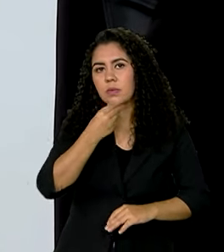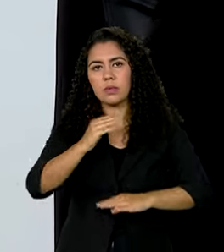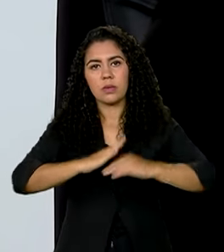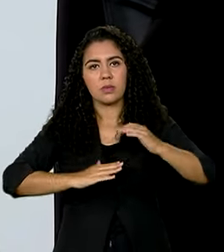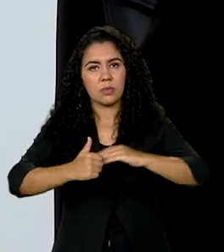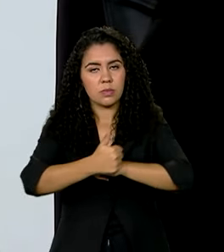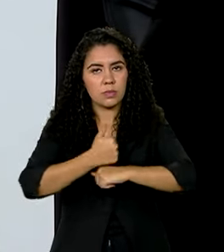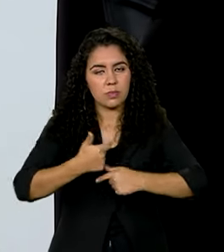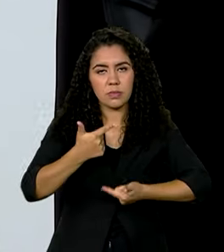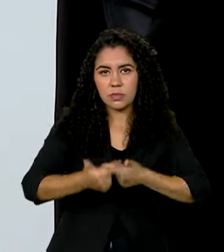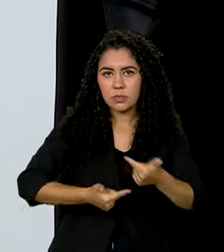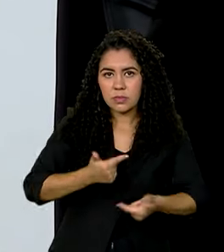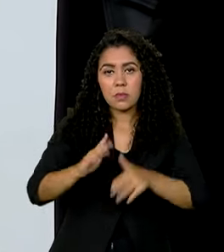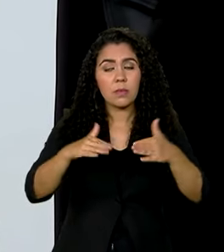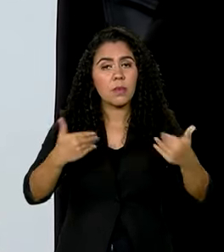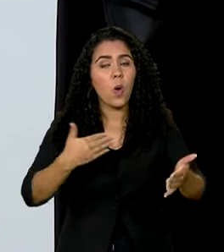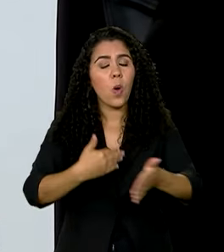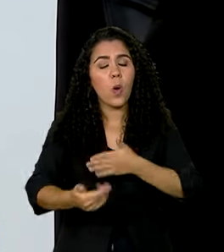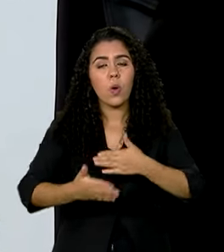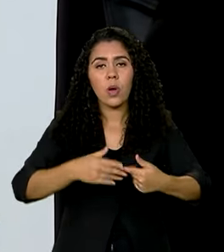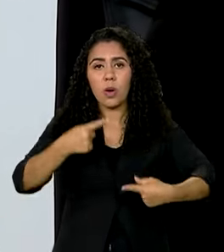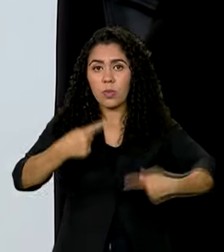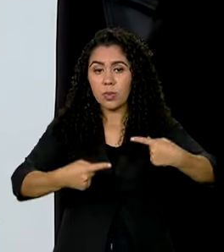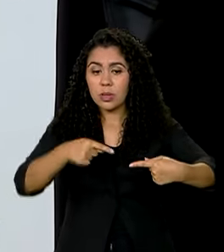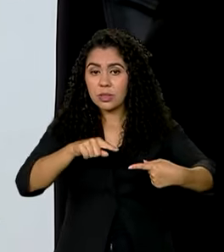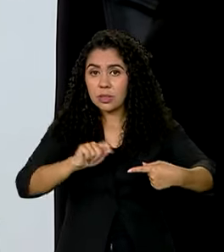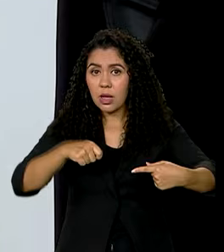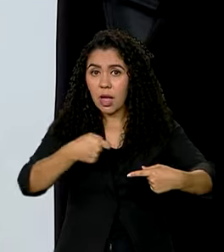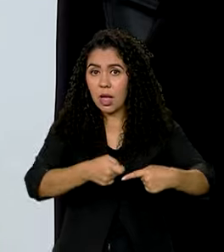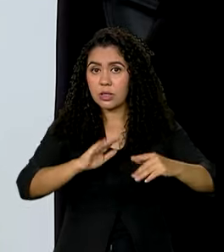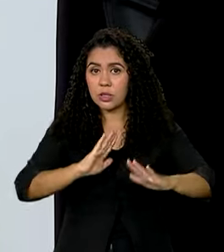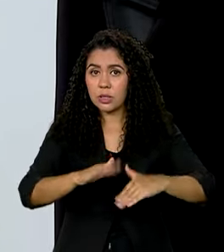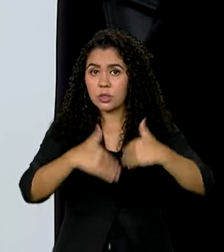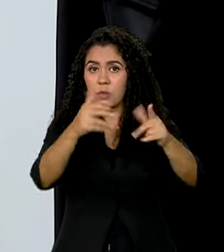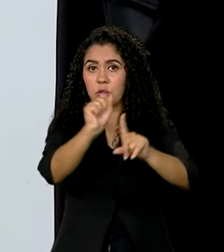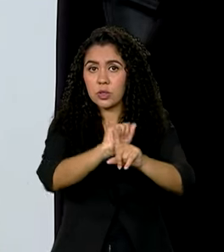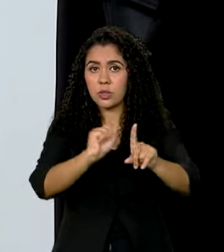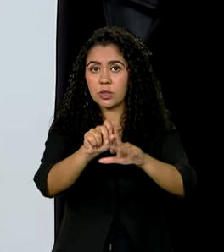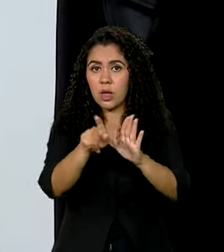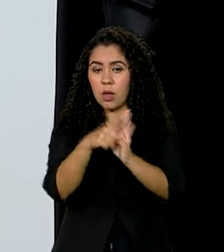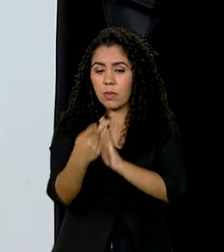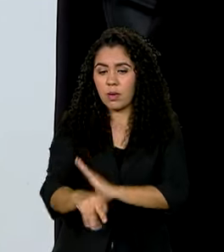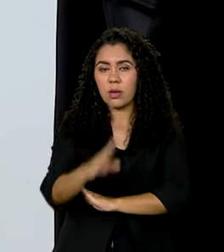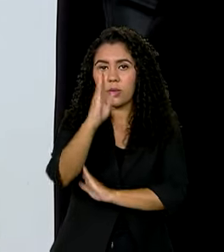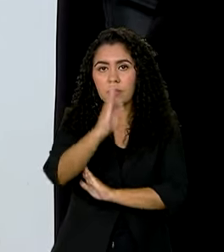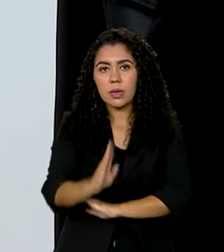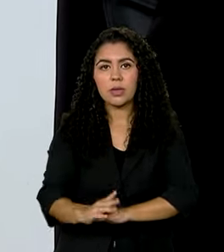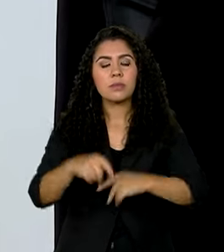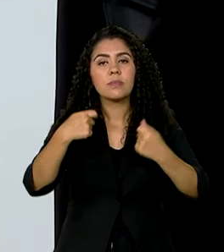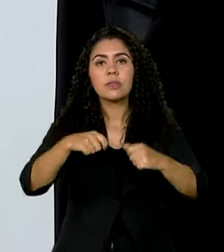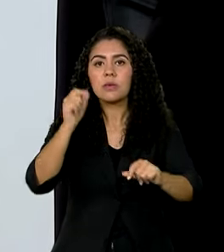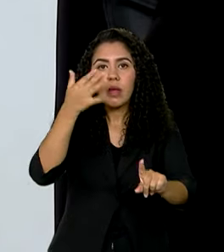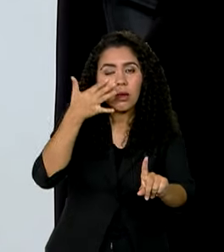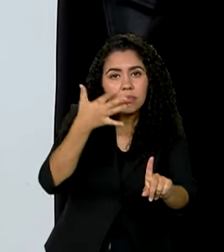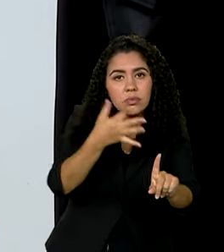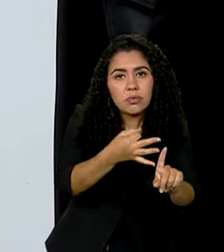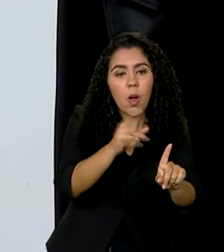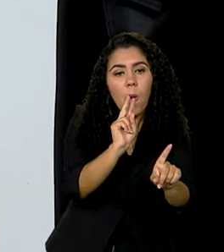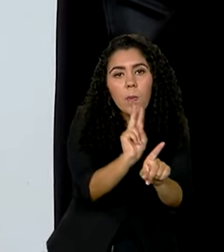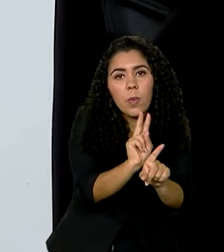Então, portanto, qualquer política de desenvolvimento social e econômico do Brasil passa por proteger as pessoas como elas são.